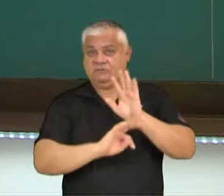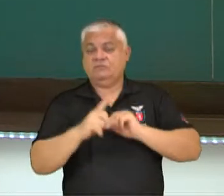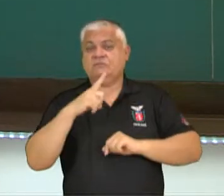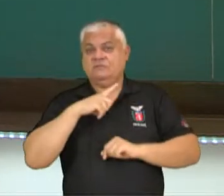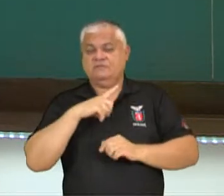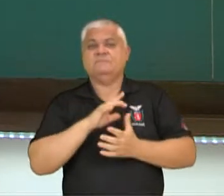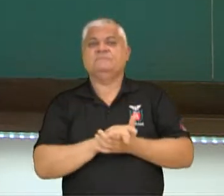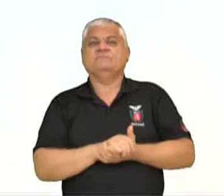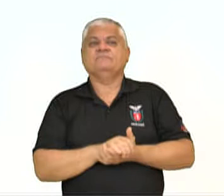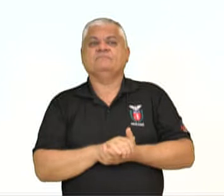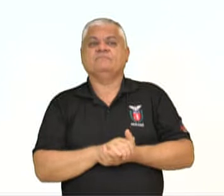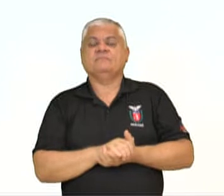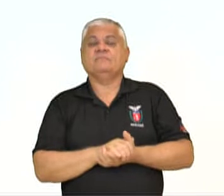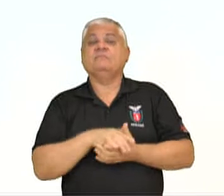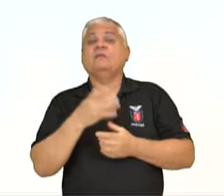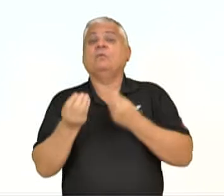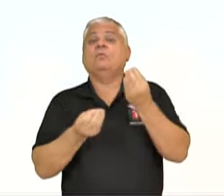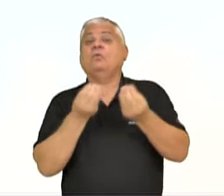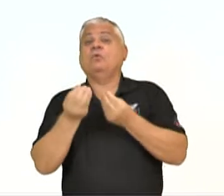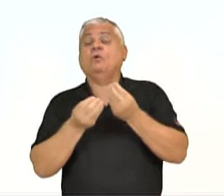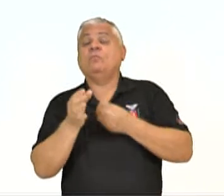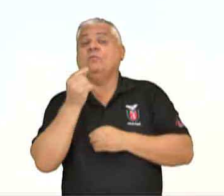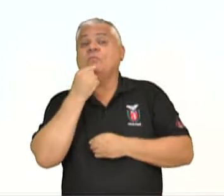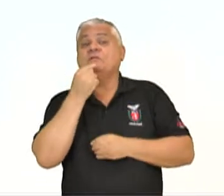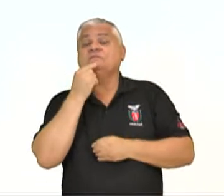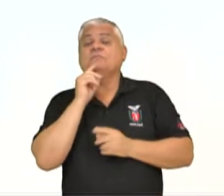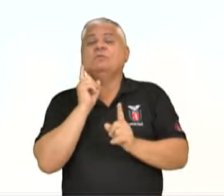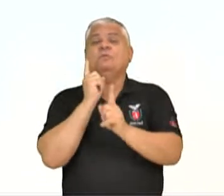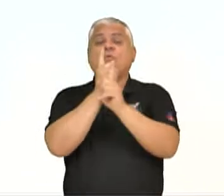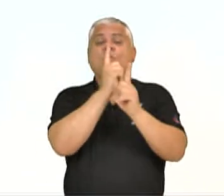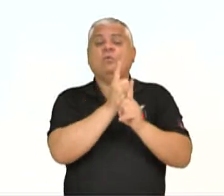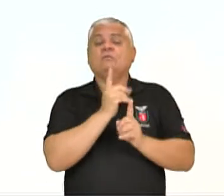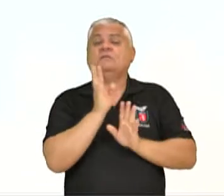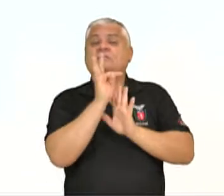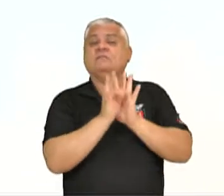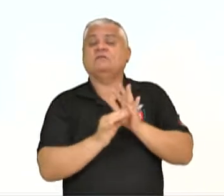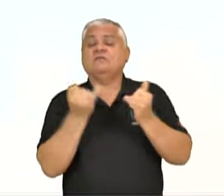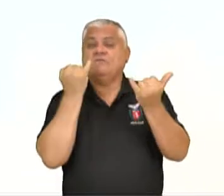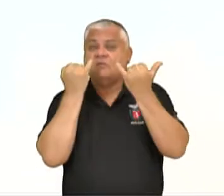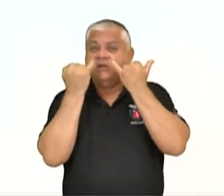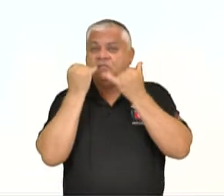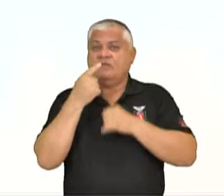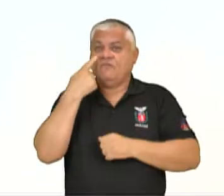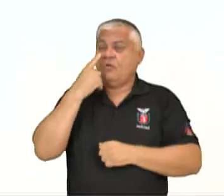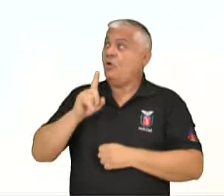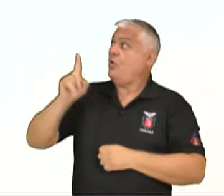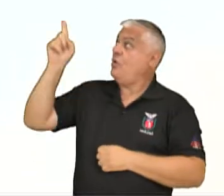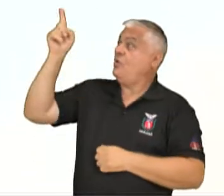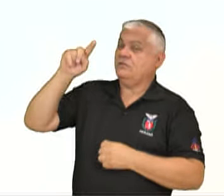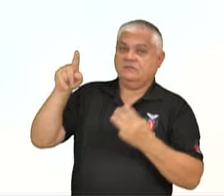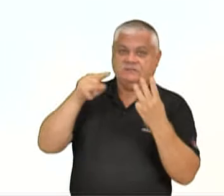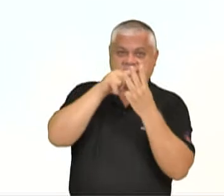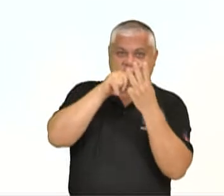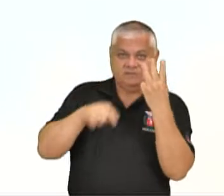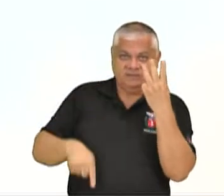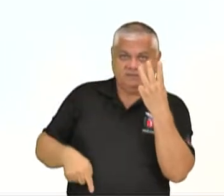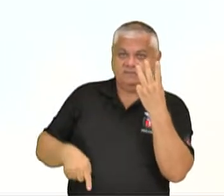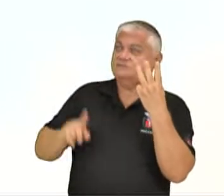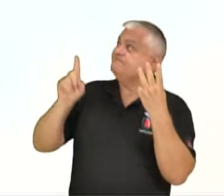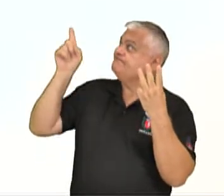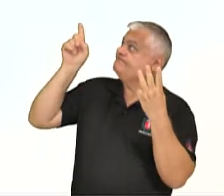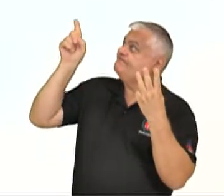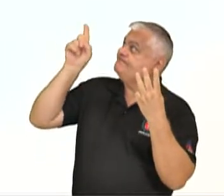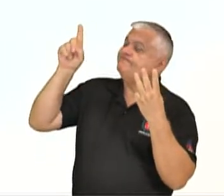Em quais veículos, então, mídia, encontramos esse gênero textual. Observem aqui que foram trazidas algumas imagens para